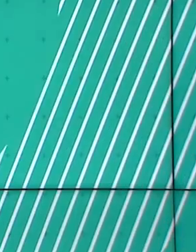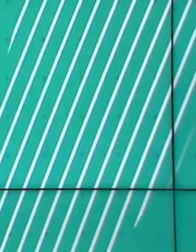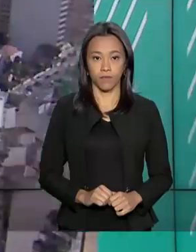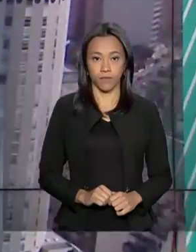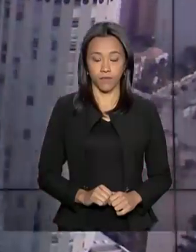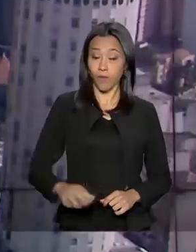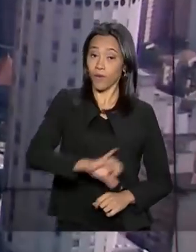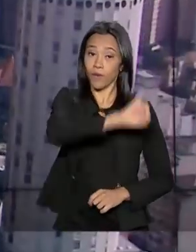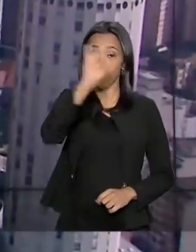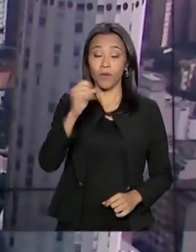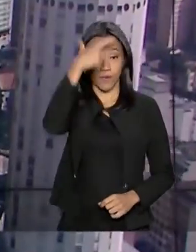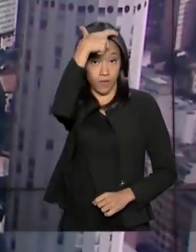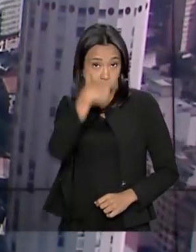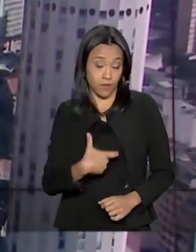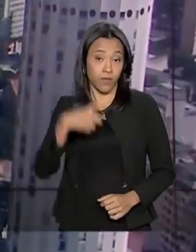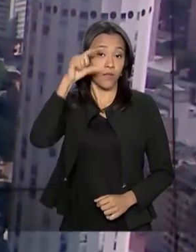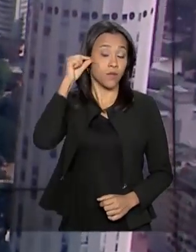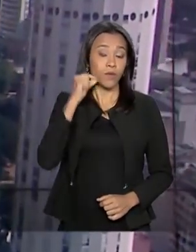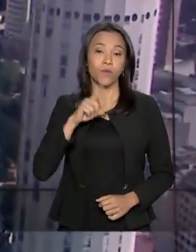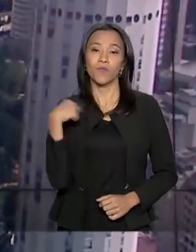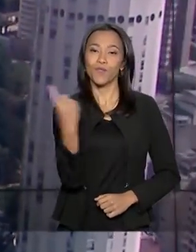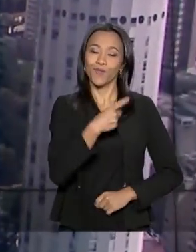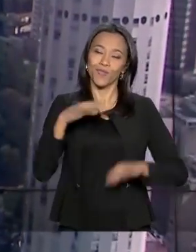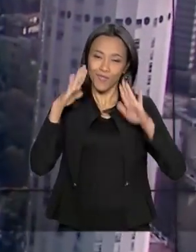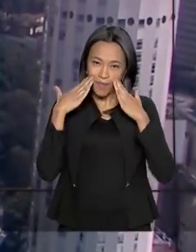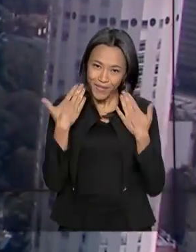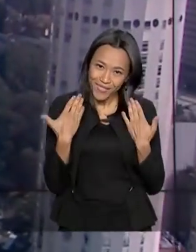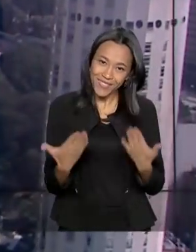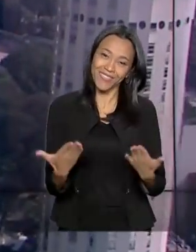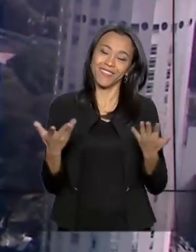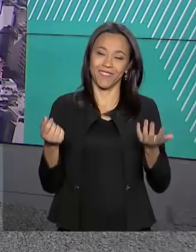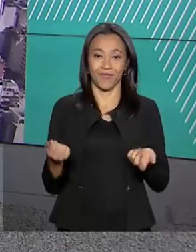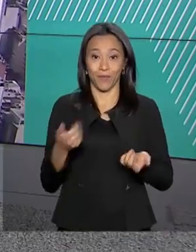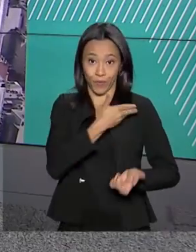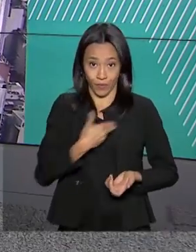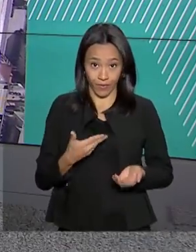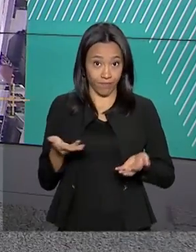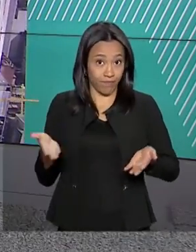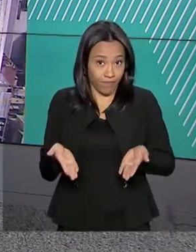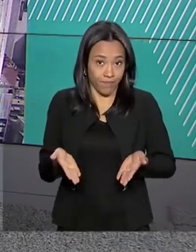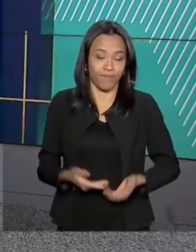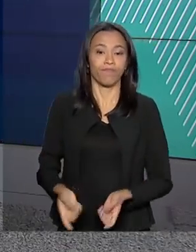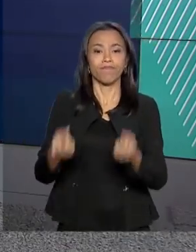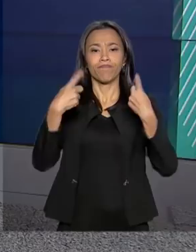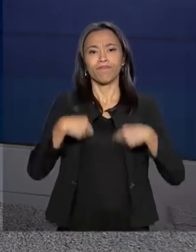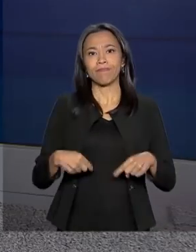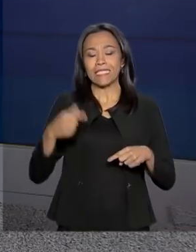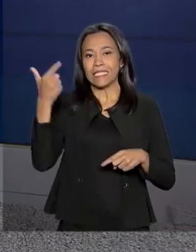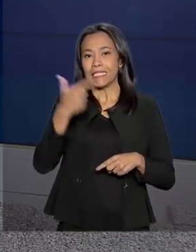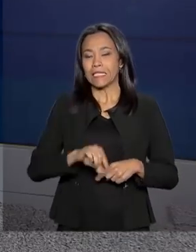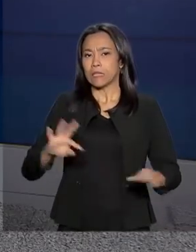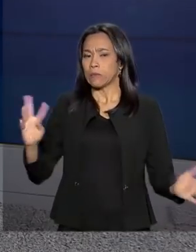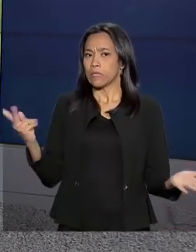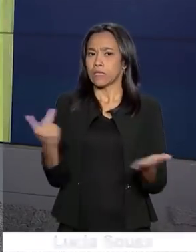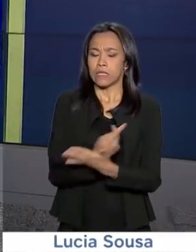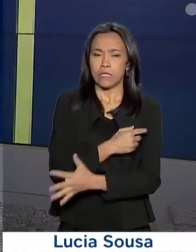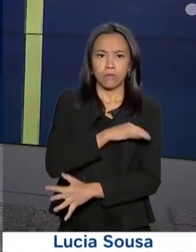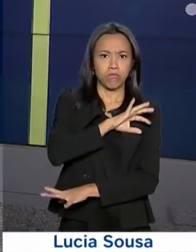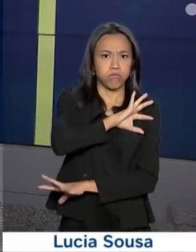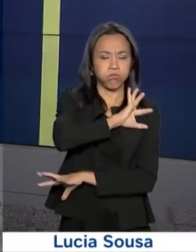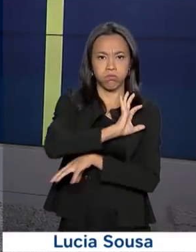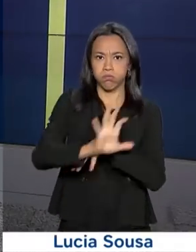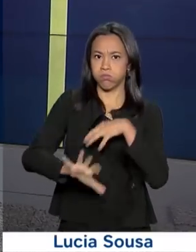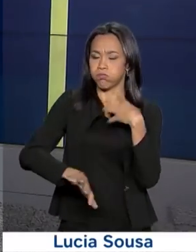Olá, eu sou o Roberto Camargo e estamos no ar com o Governo Agora. Mais um capítulo da crise vivida pela